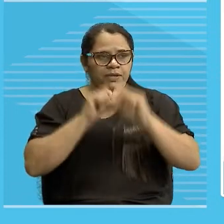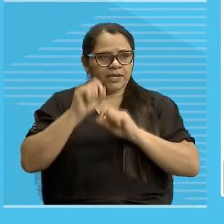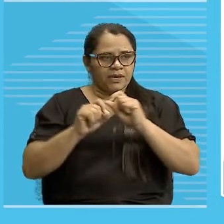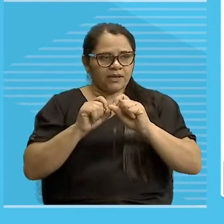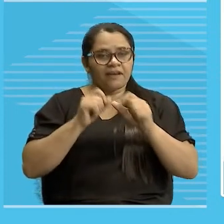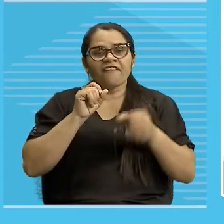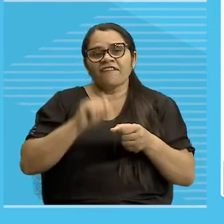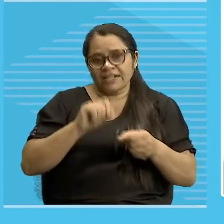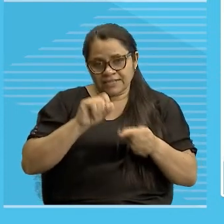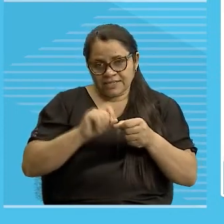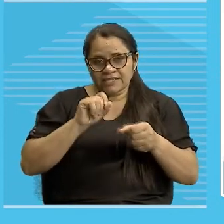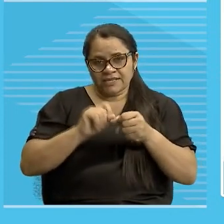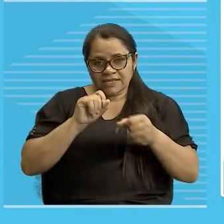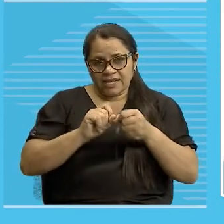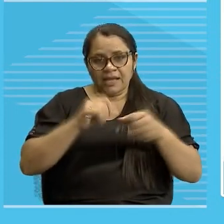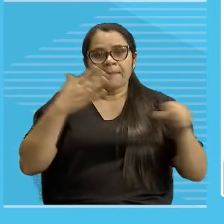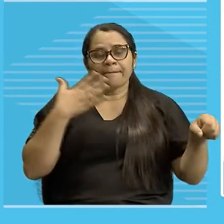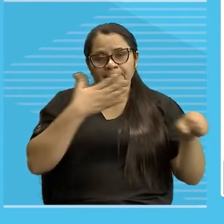fazer parte